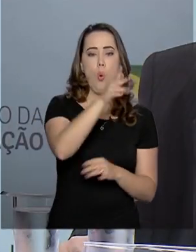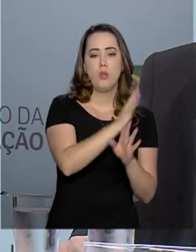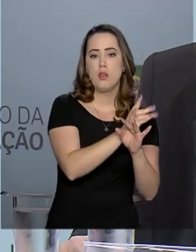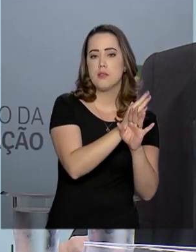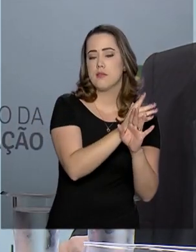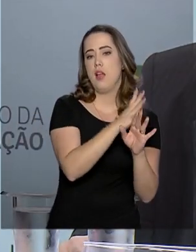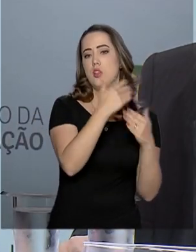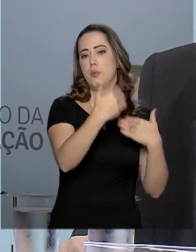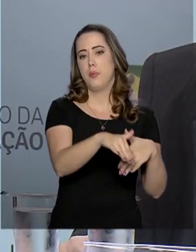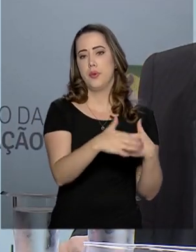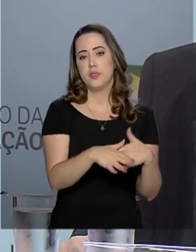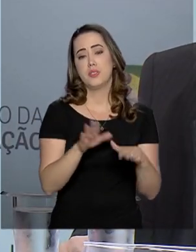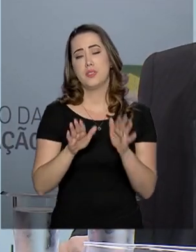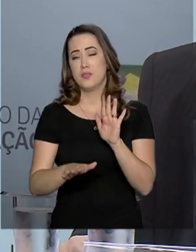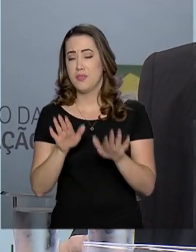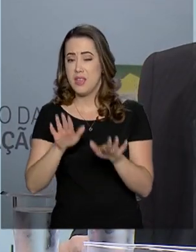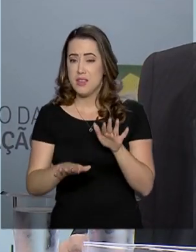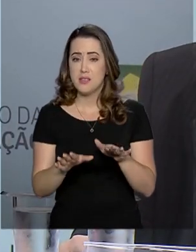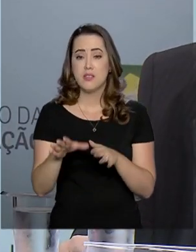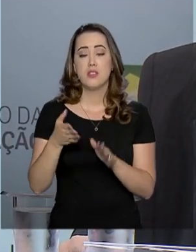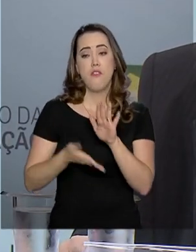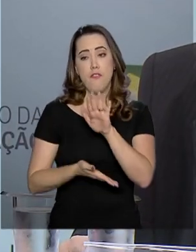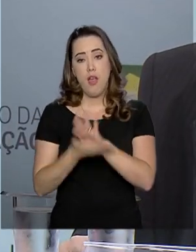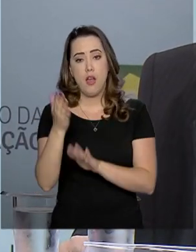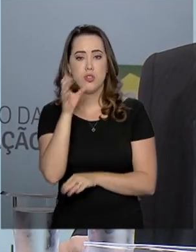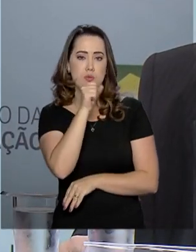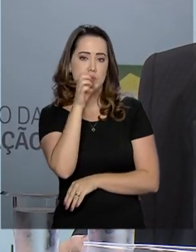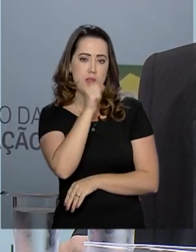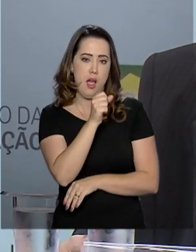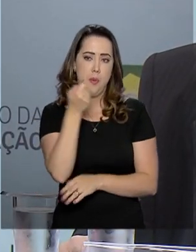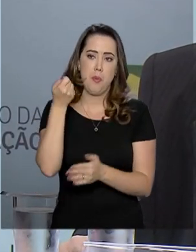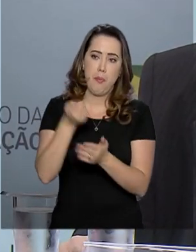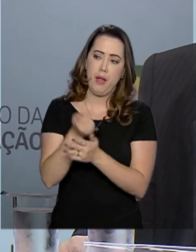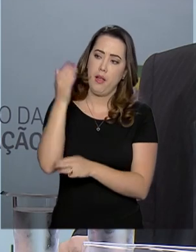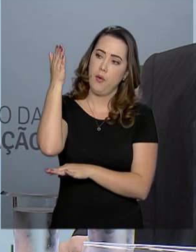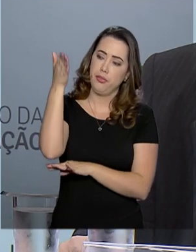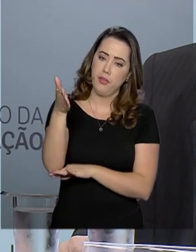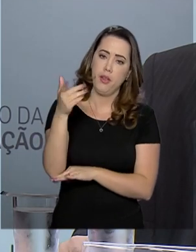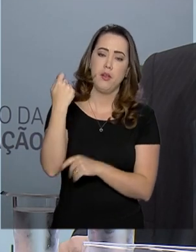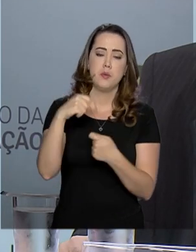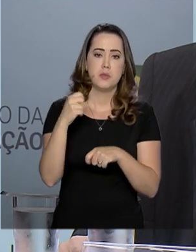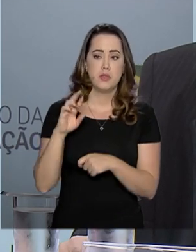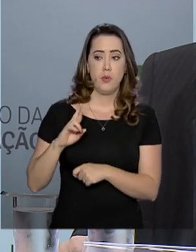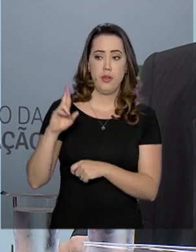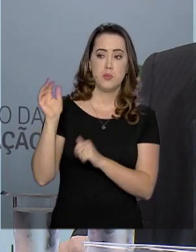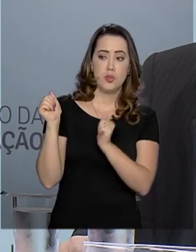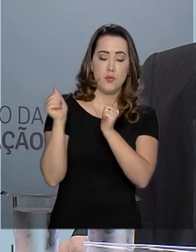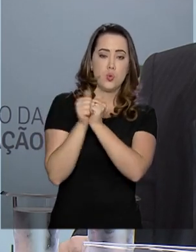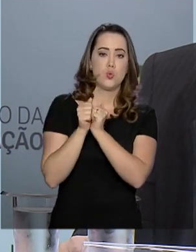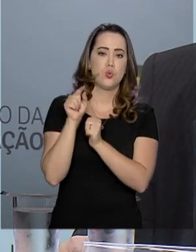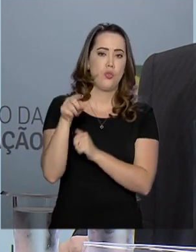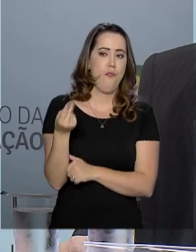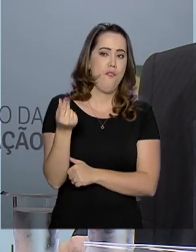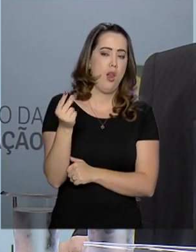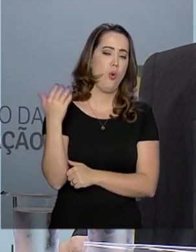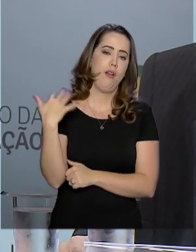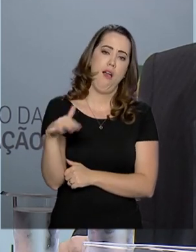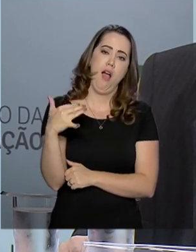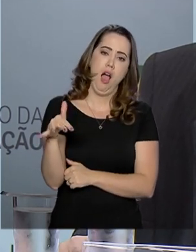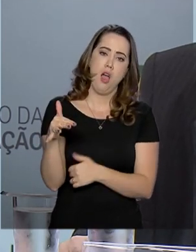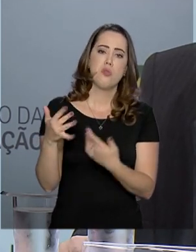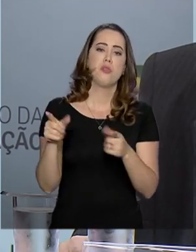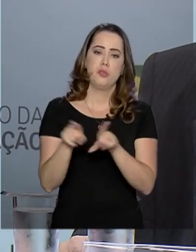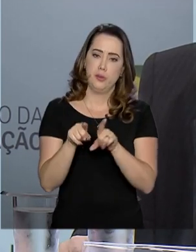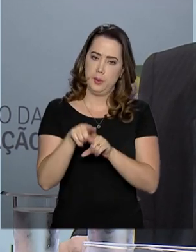prova. Ele tem que viajar no sábado, pagar o hotel, e normalmente é jovem, tem que ir com o pai, com a mãe, com algum responsável acompanhando. Então, tem um custo para o aluno de